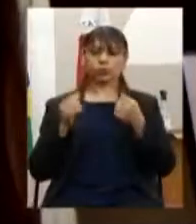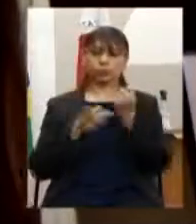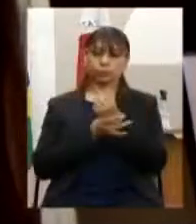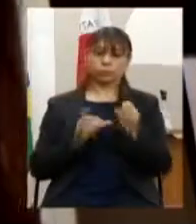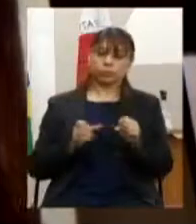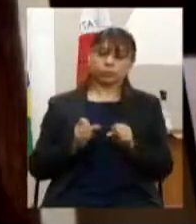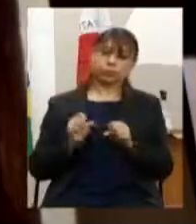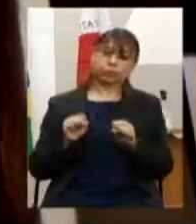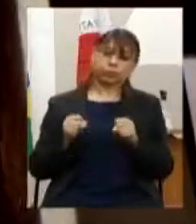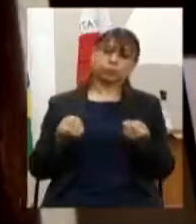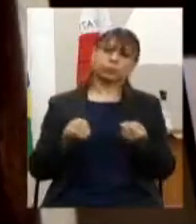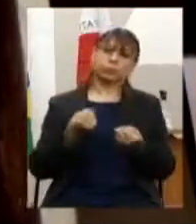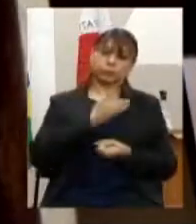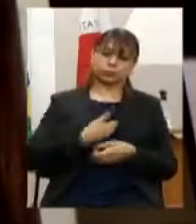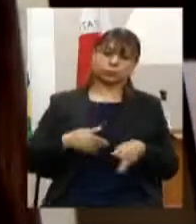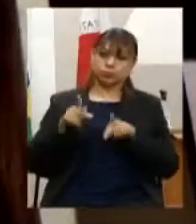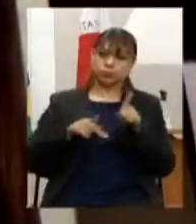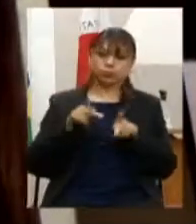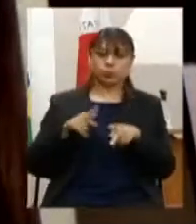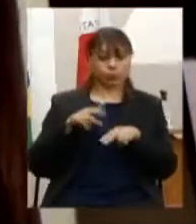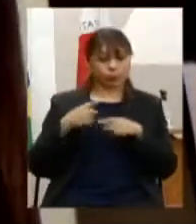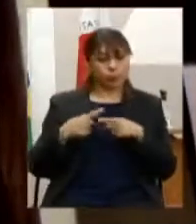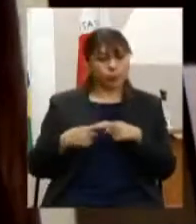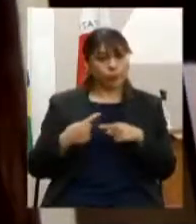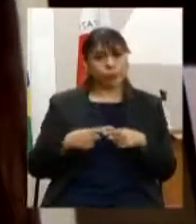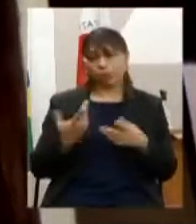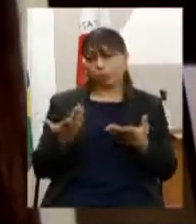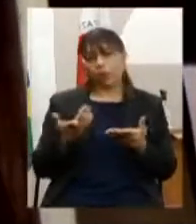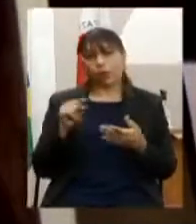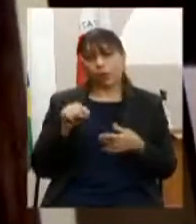tratar de um projeto estratégico do governo